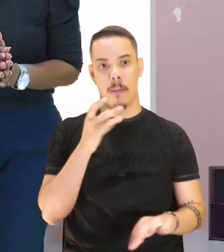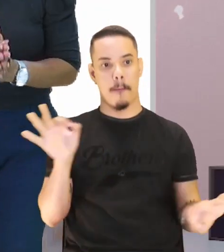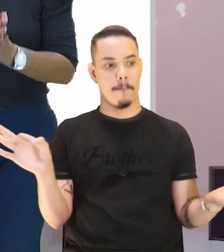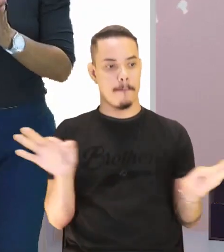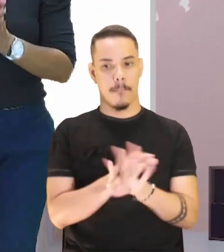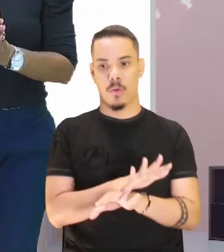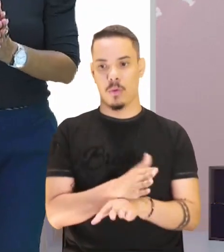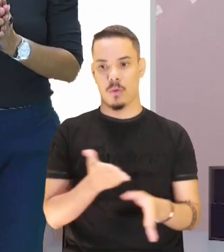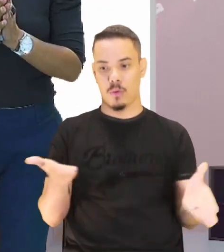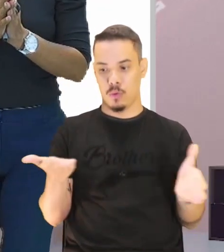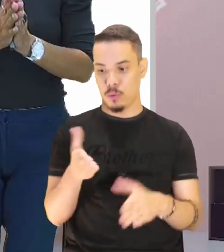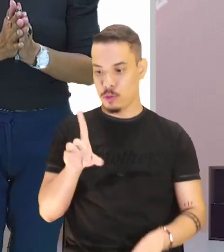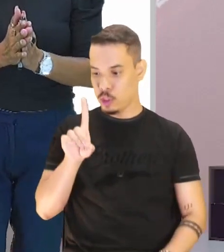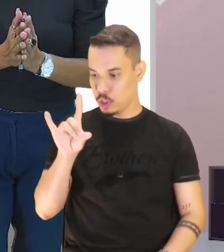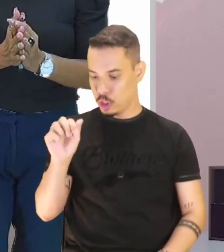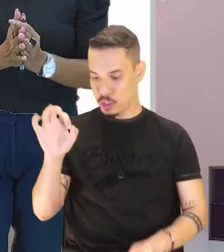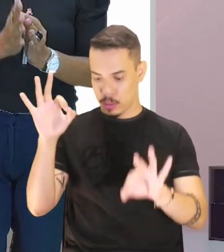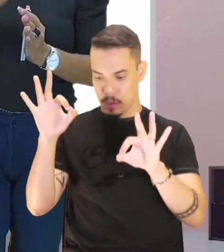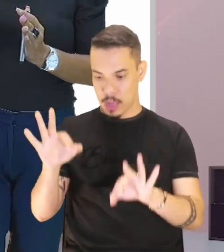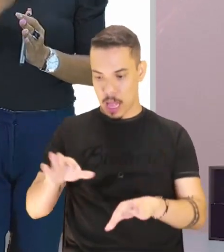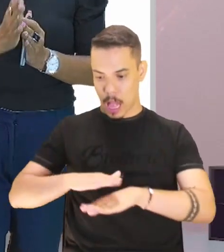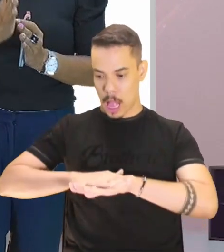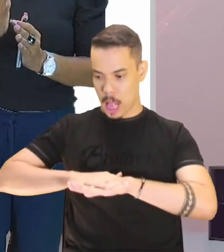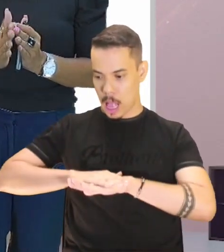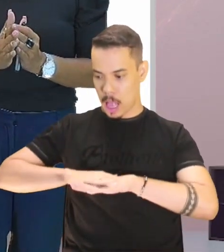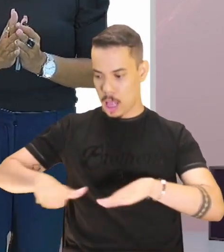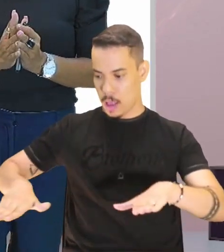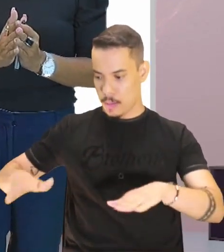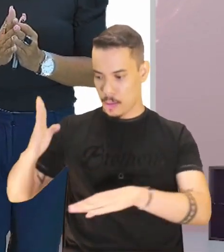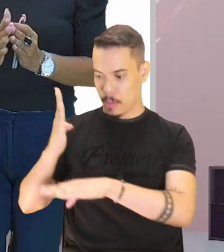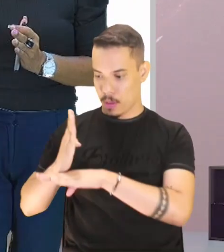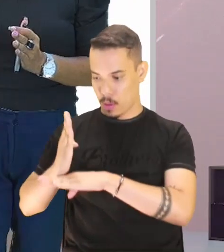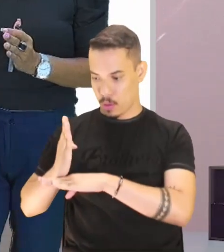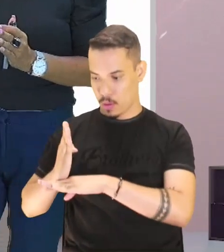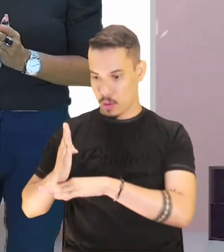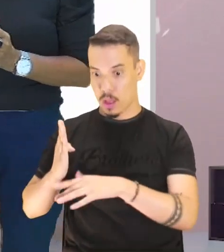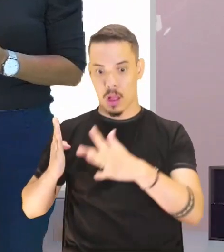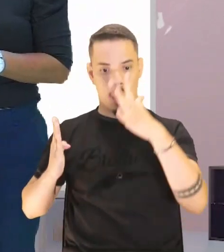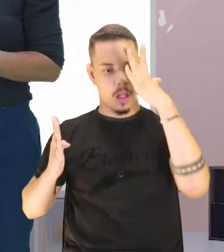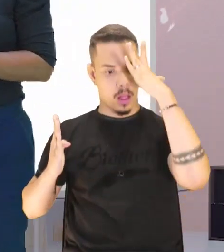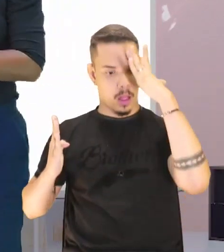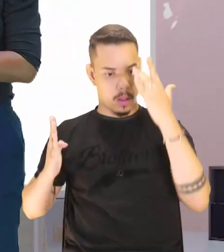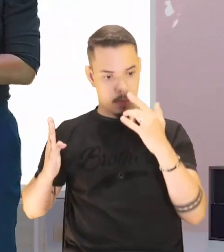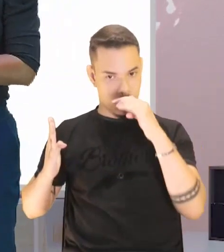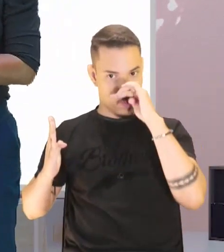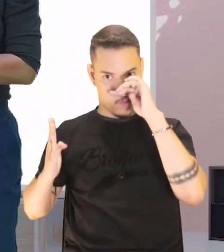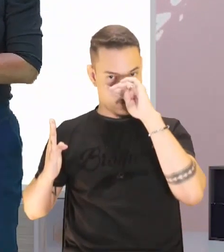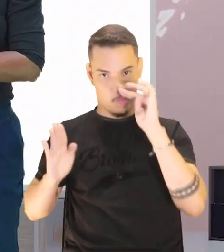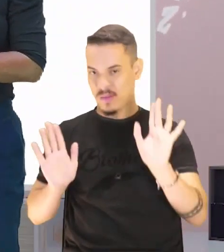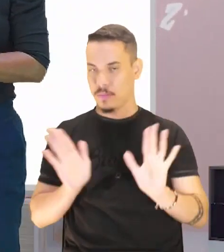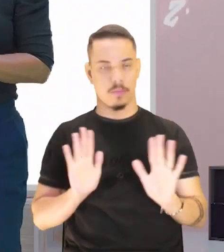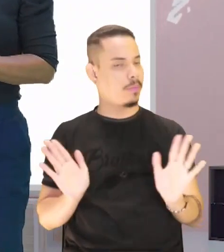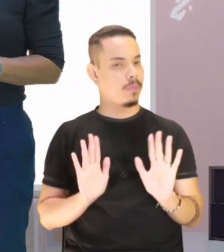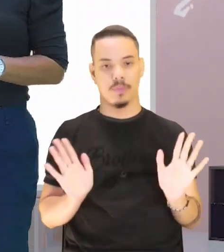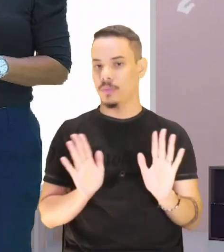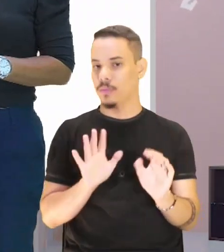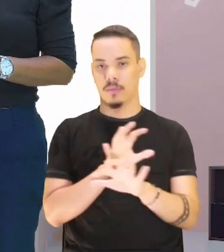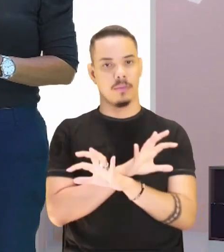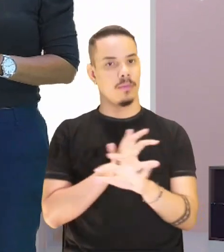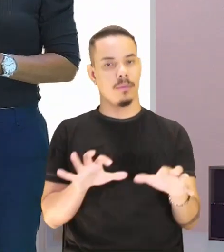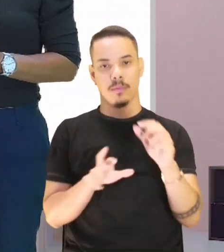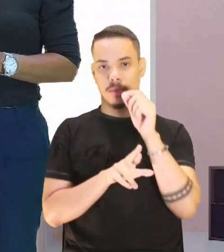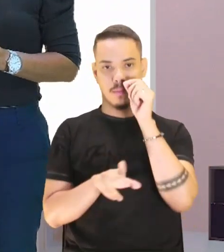hoje, dia tal, acaba o período barroco, amanhã, não tem mais, não se trata